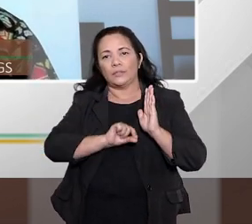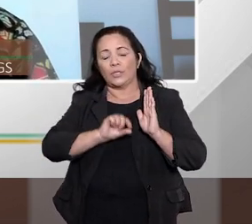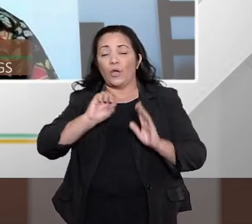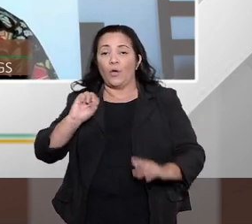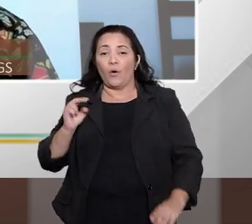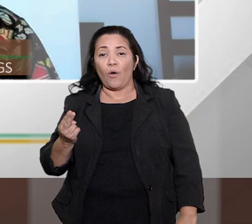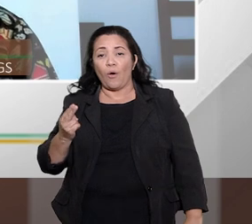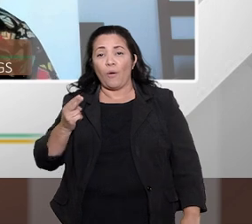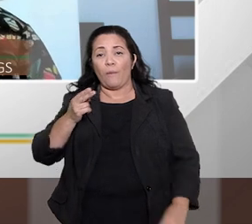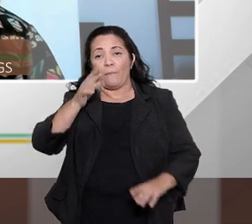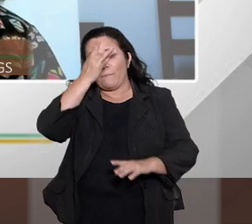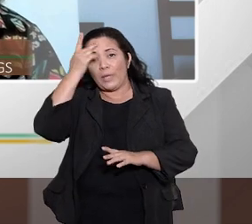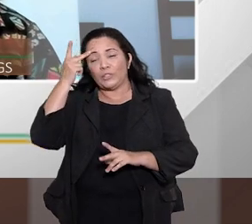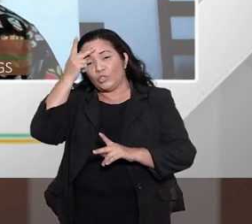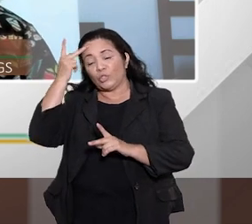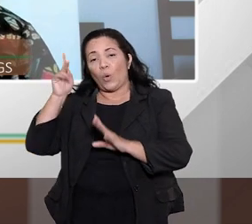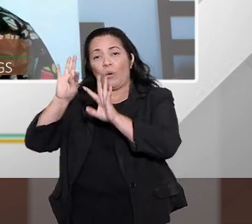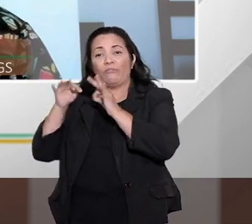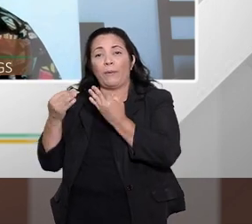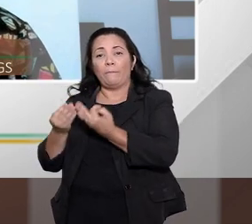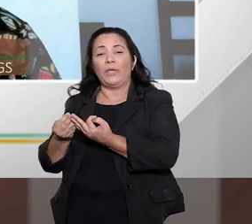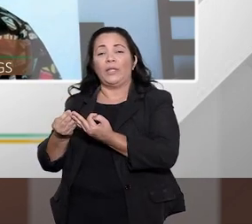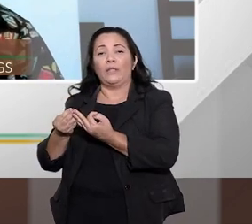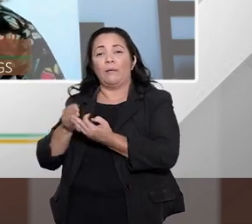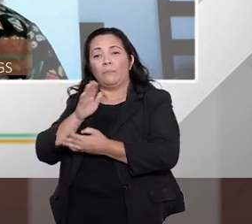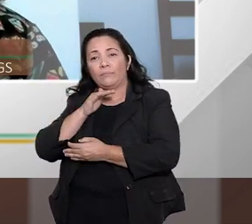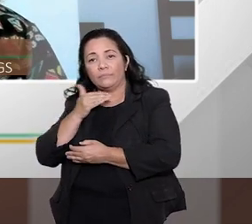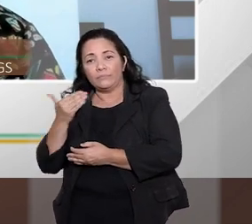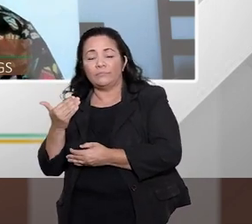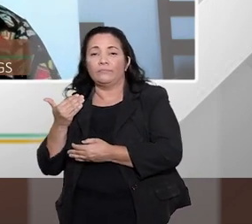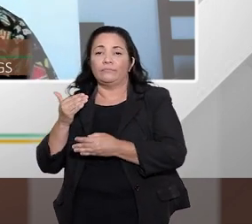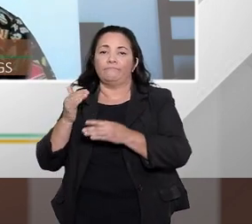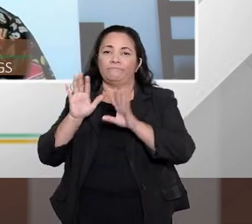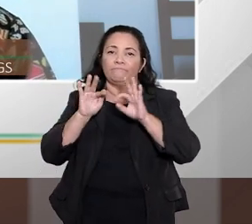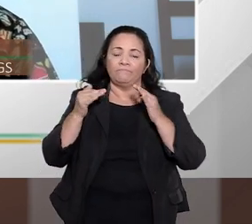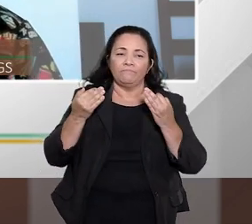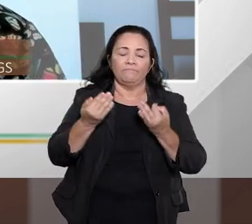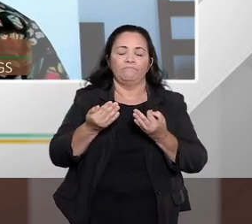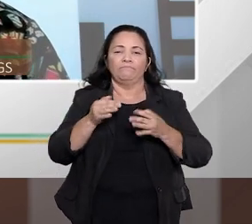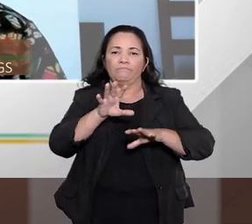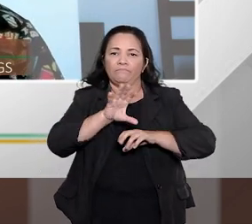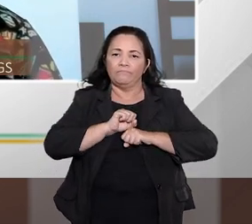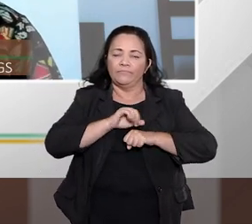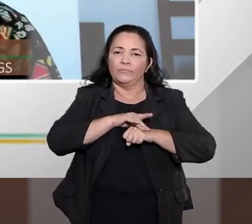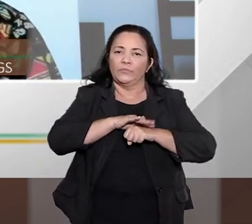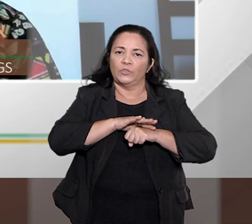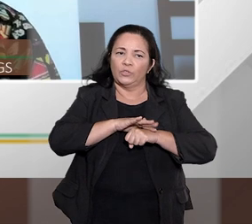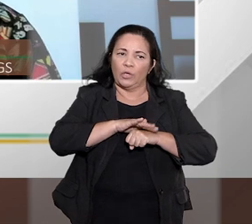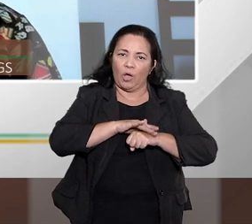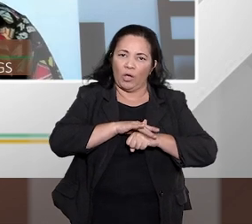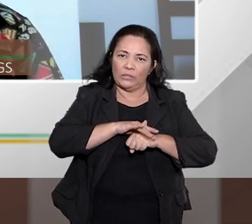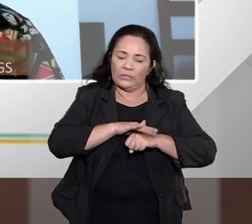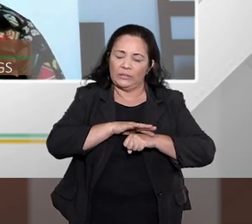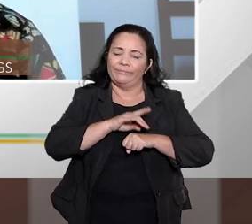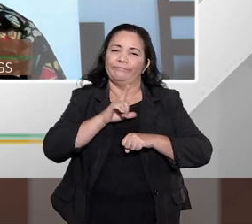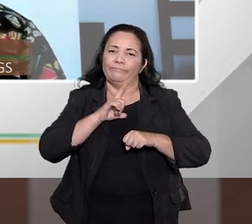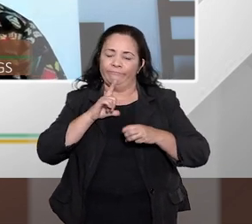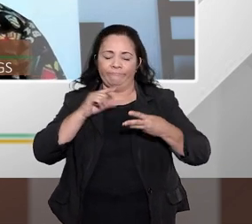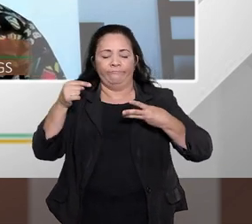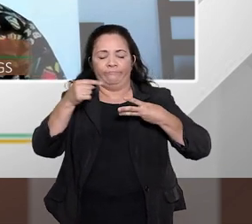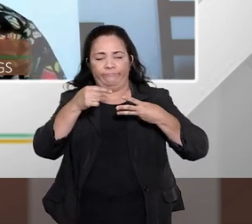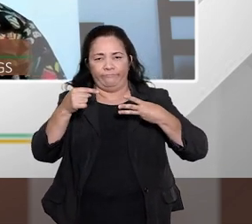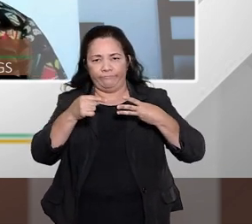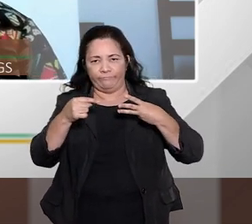doença na família que também além do desemprego que também aumentou muito então esses são os três campeões